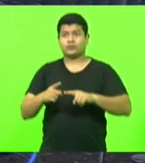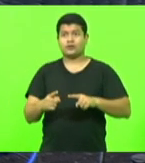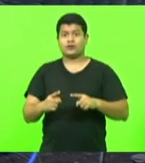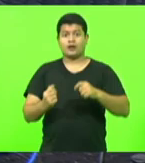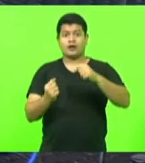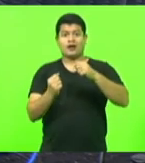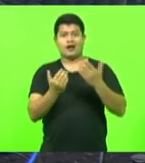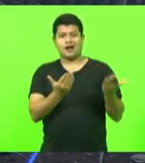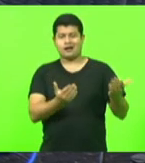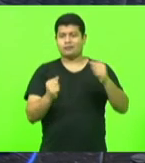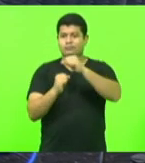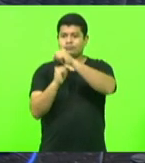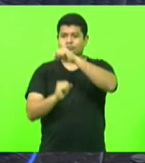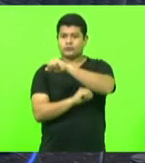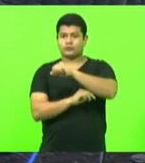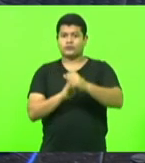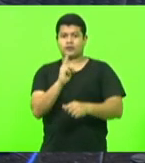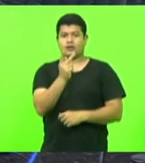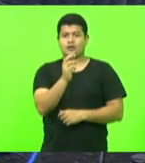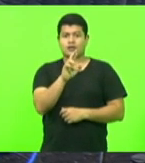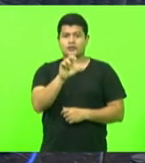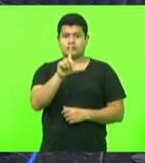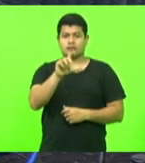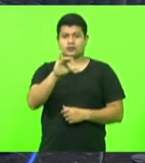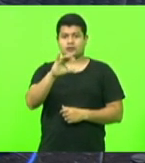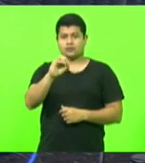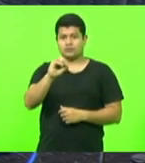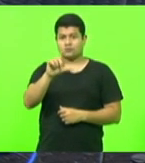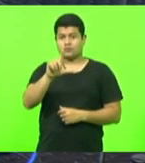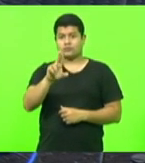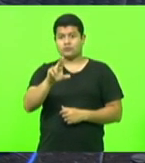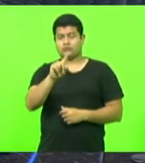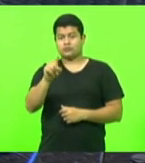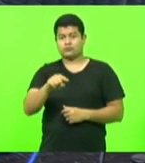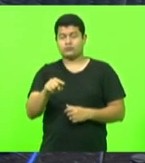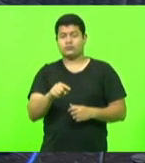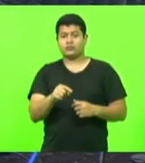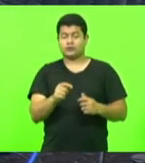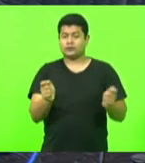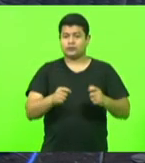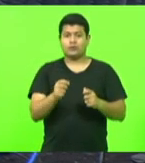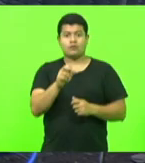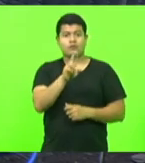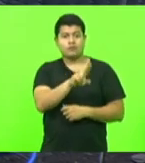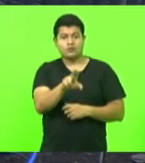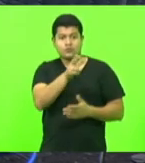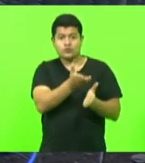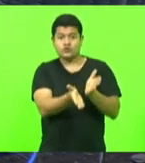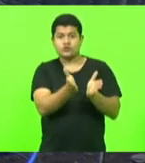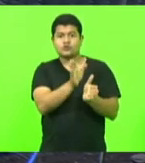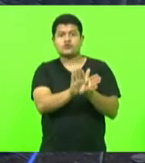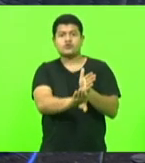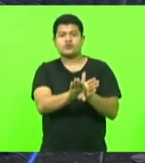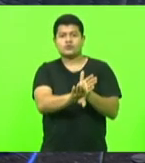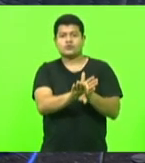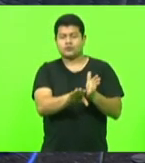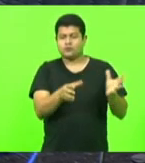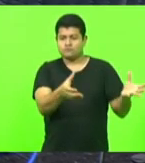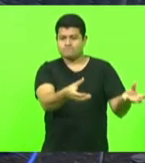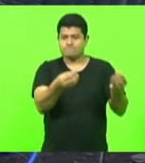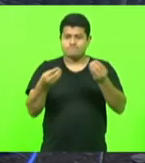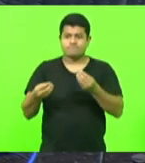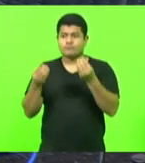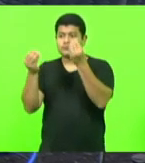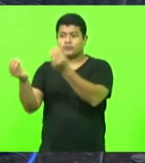tem um projeto dos materiais que foram recuperados a ponte para serem encaminhados para fazer algumas pontes lá em Anchieta. Então, acho que reforçar esse